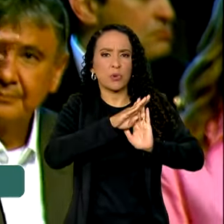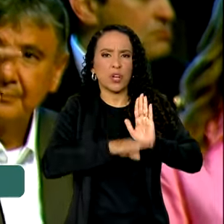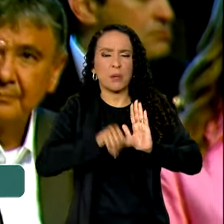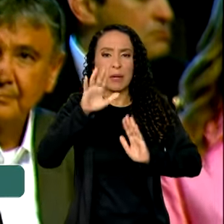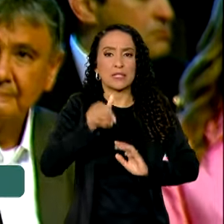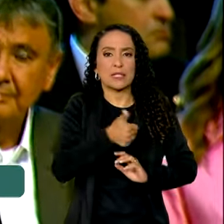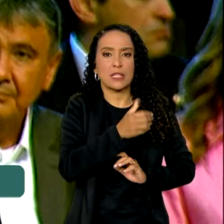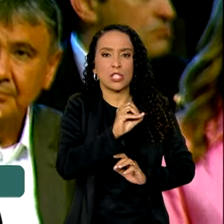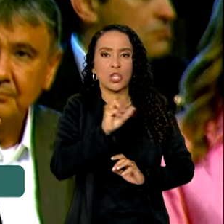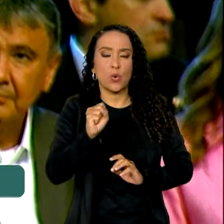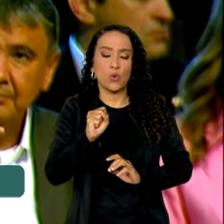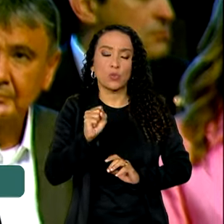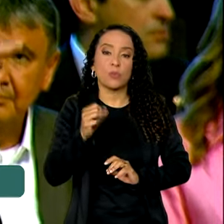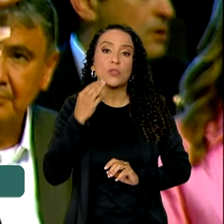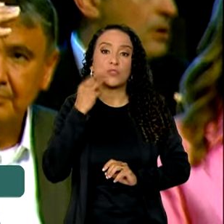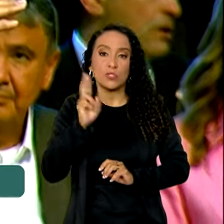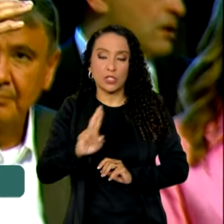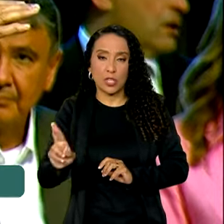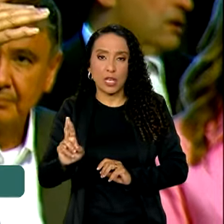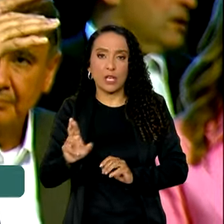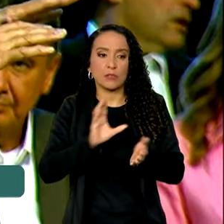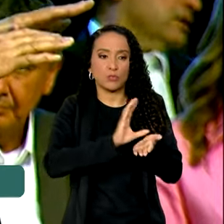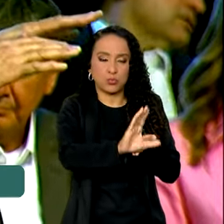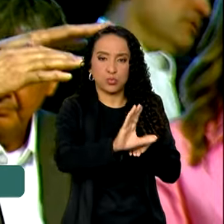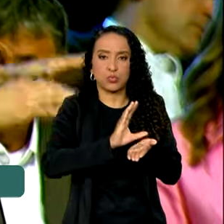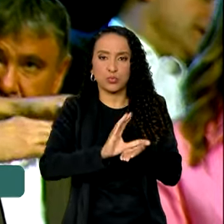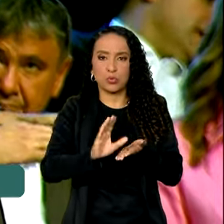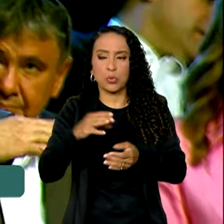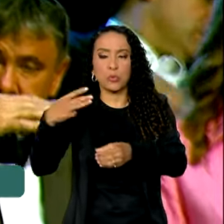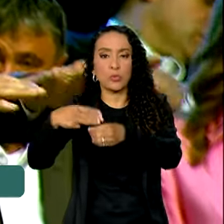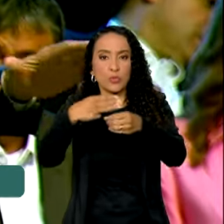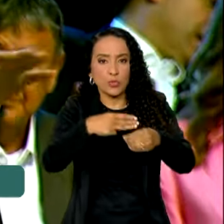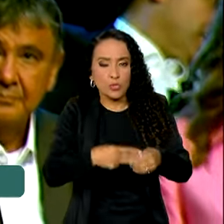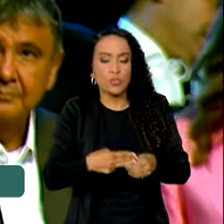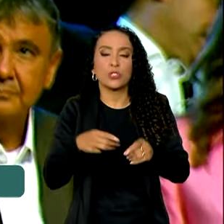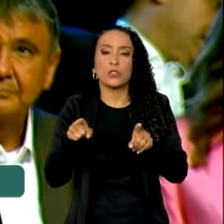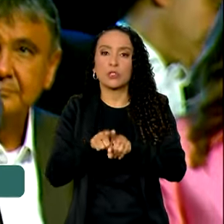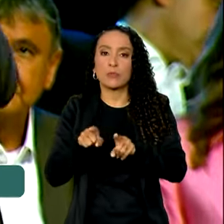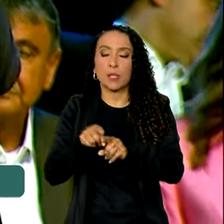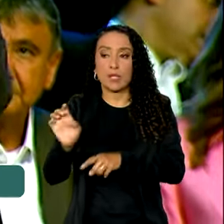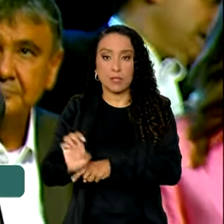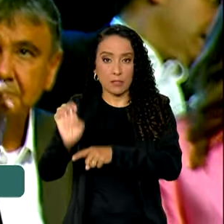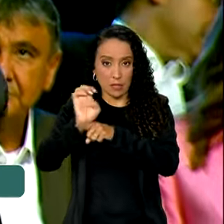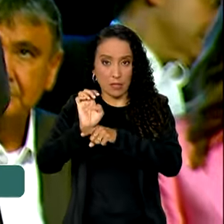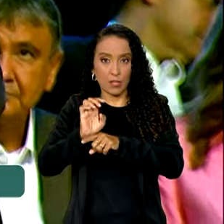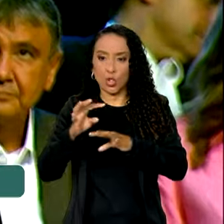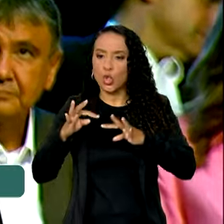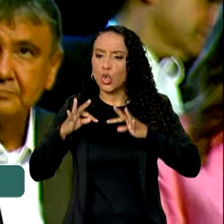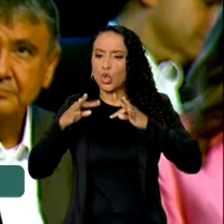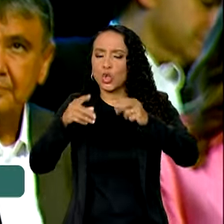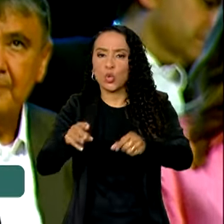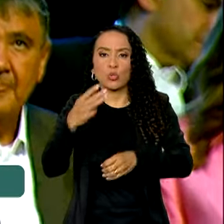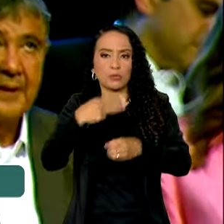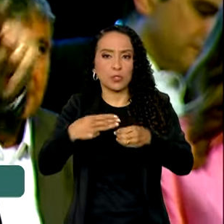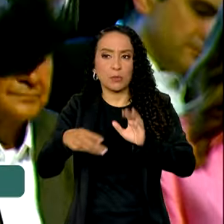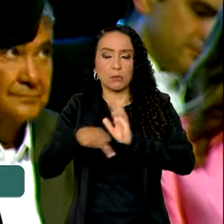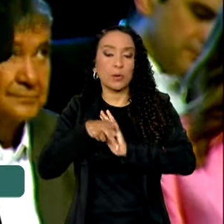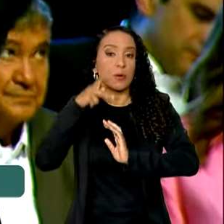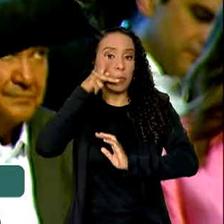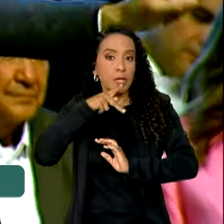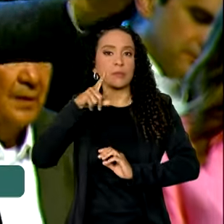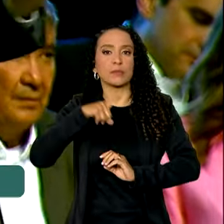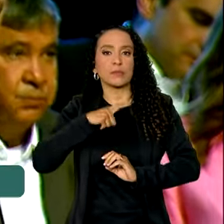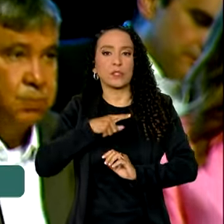108 milhões de reais repassando recursos para municípios e estados. Todo município da Paraíba